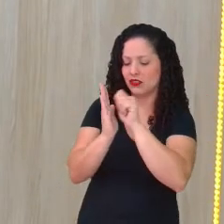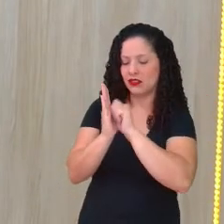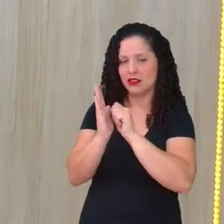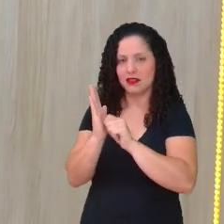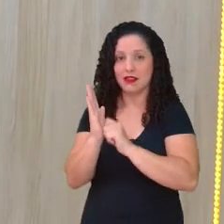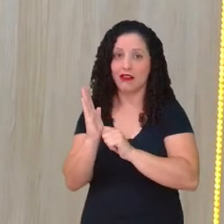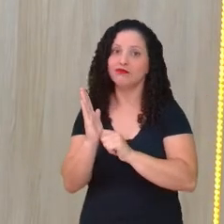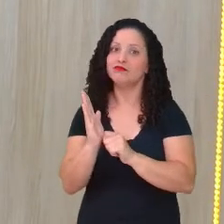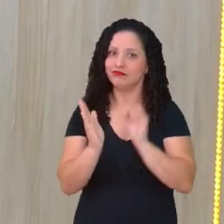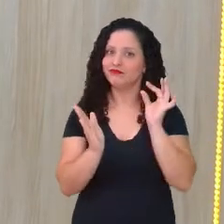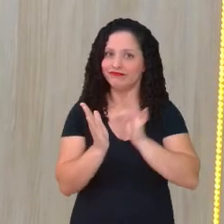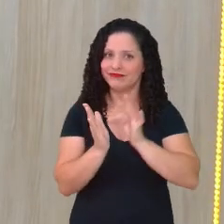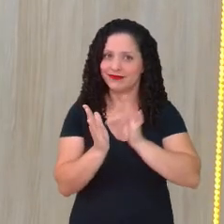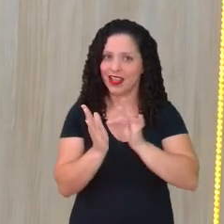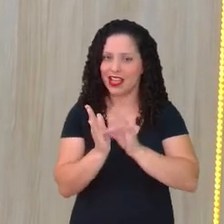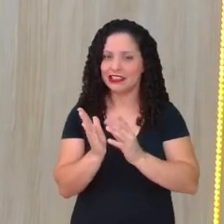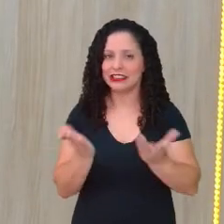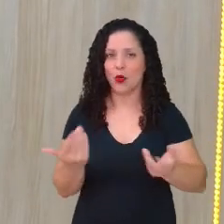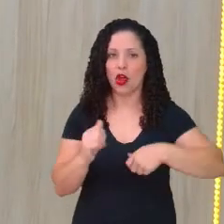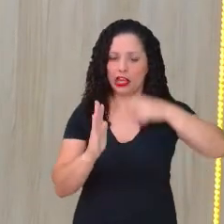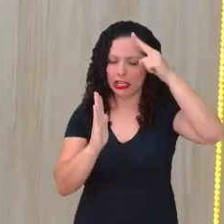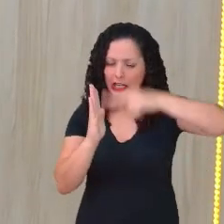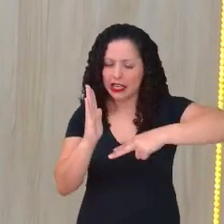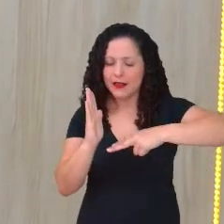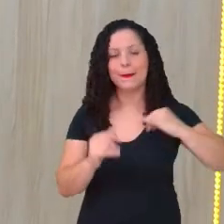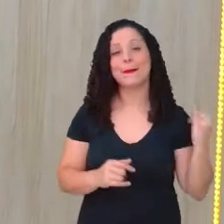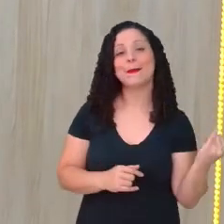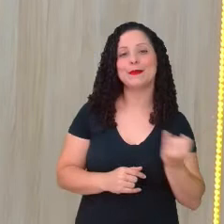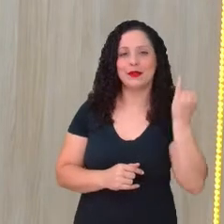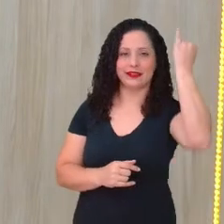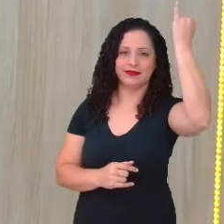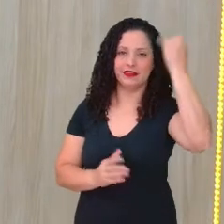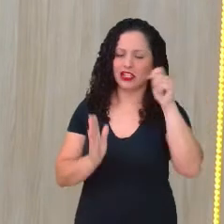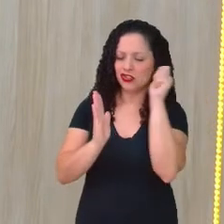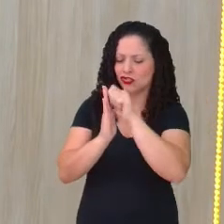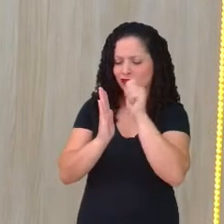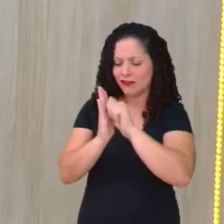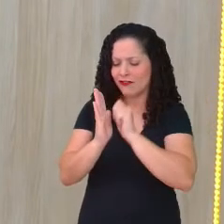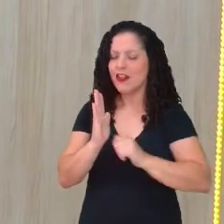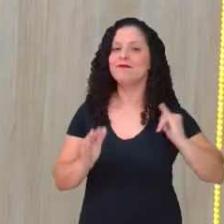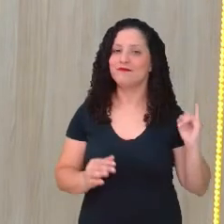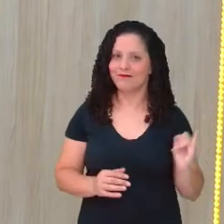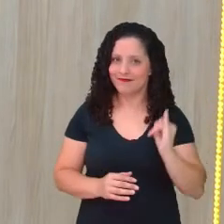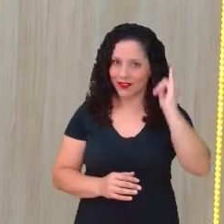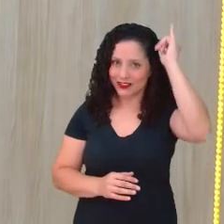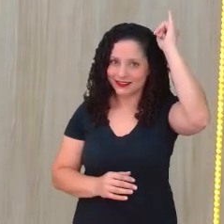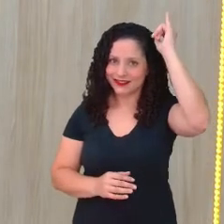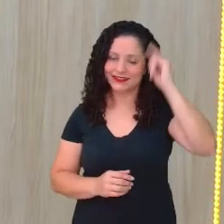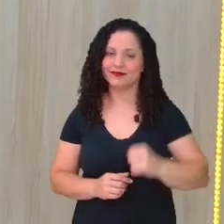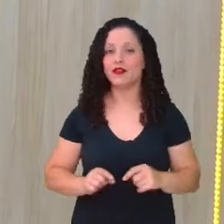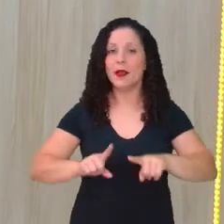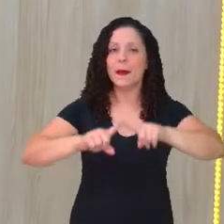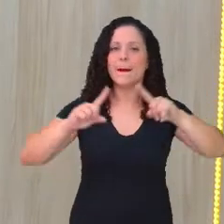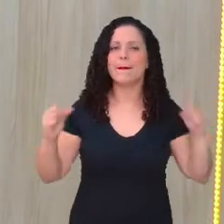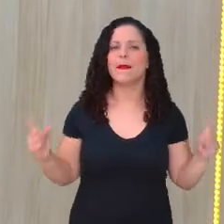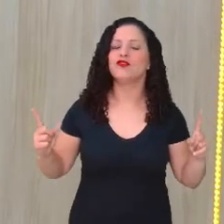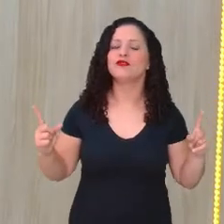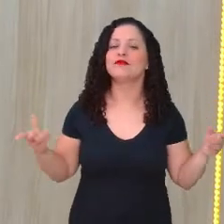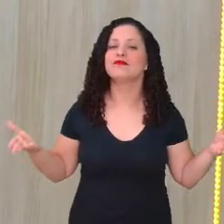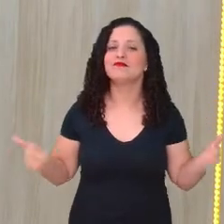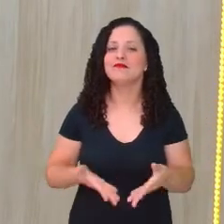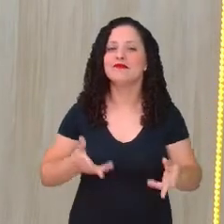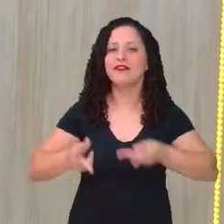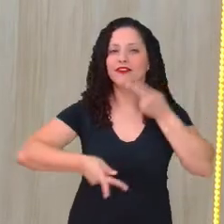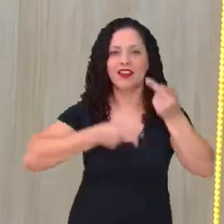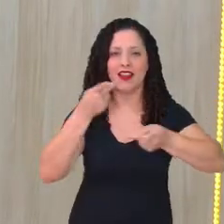Sexto ano, então ler nunca é demais, escrever nunca é demais. Mas eu gostaria de falar sobre